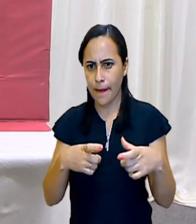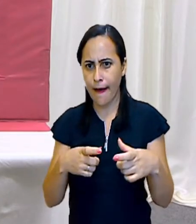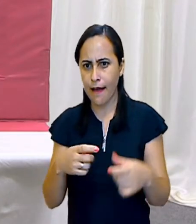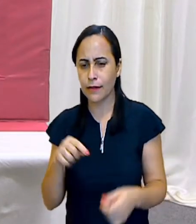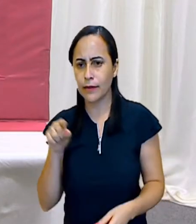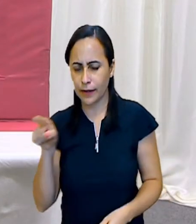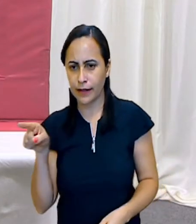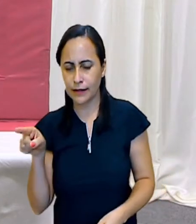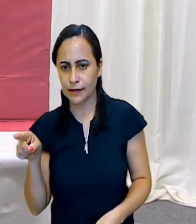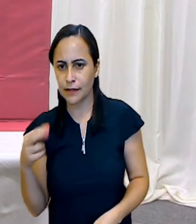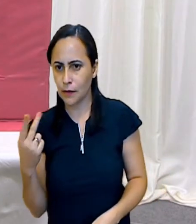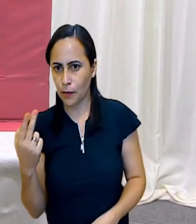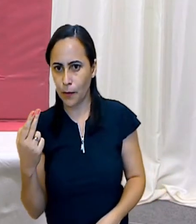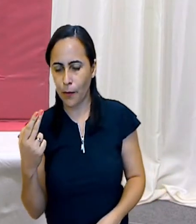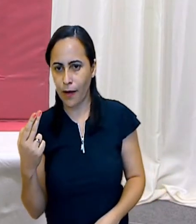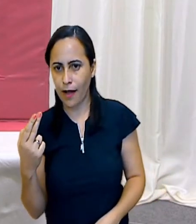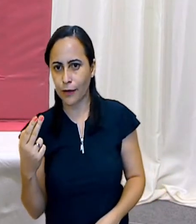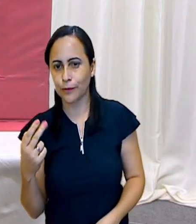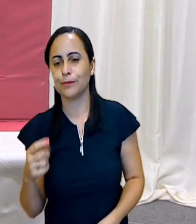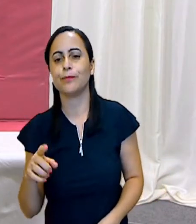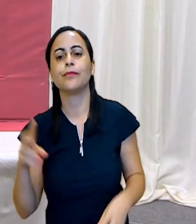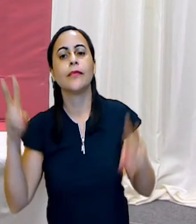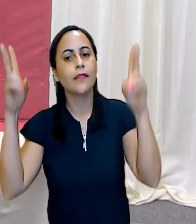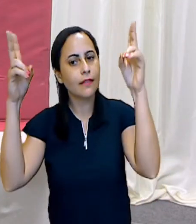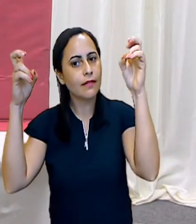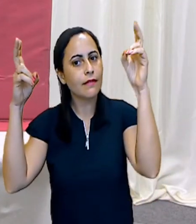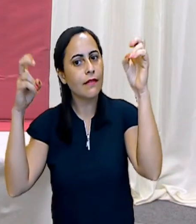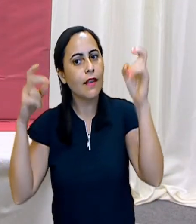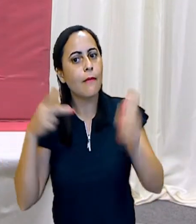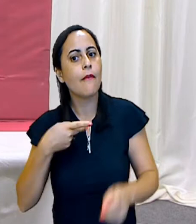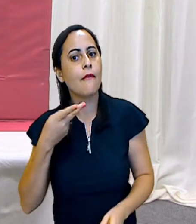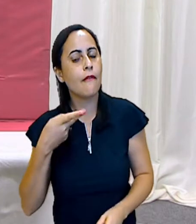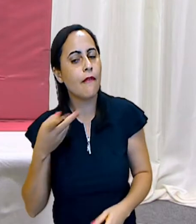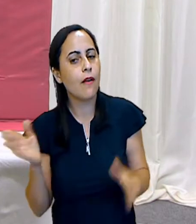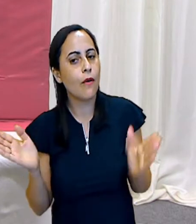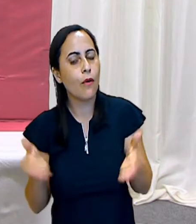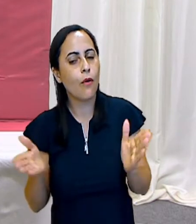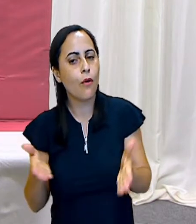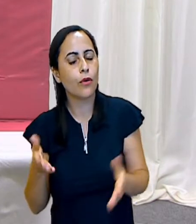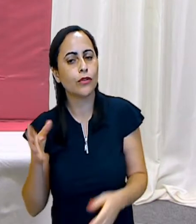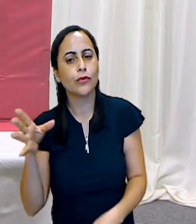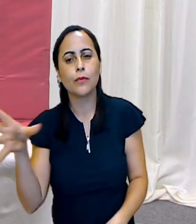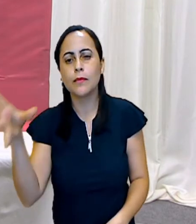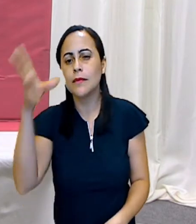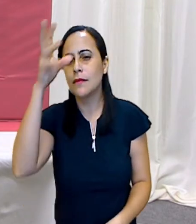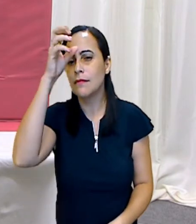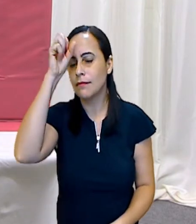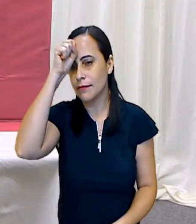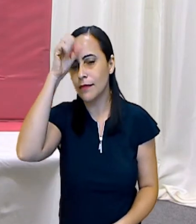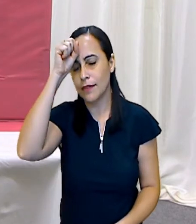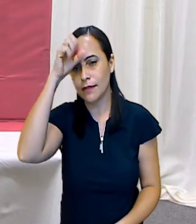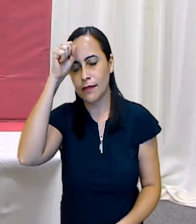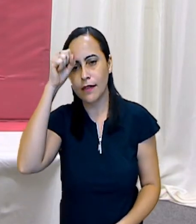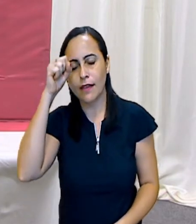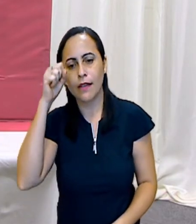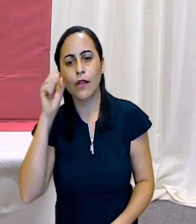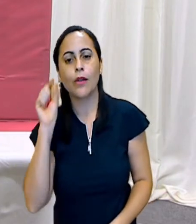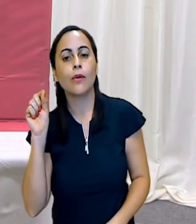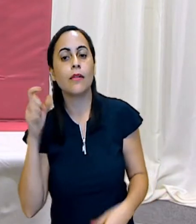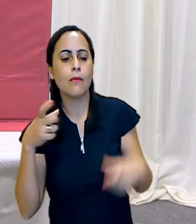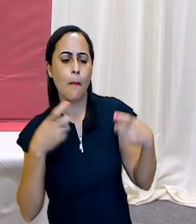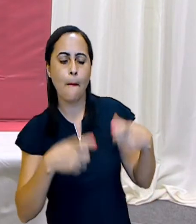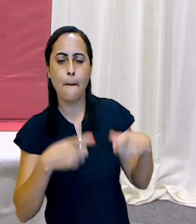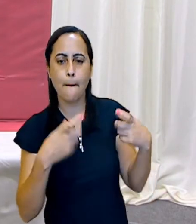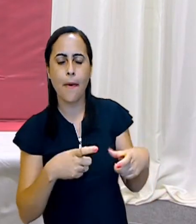tema que nós vamos falar hoje. Nós vamos entender o que é um bairro, o que tem em um bairro,